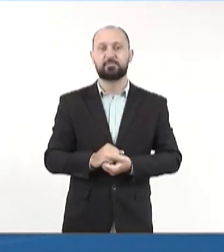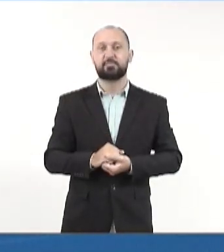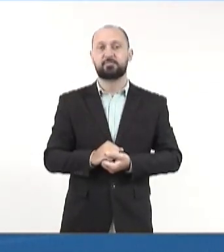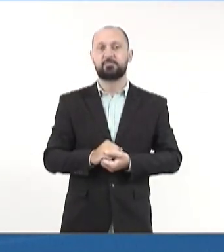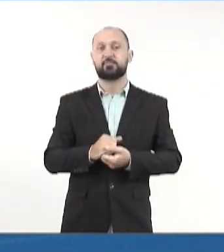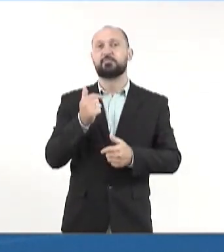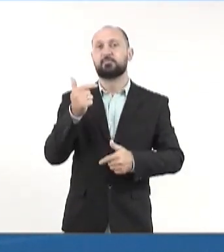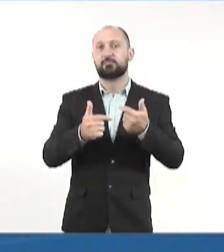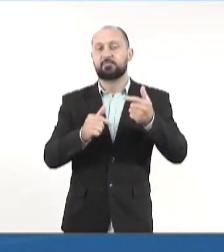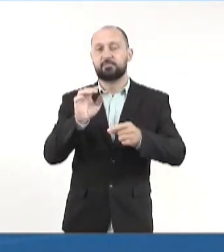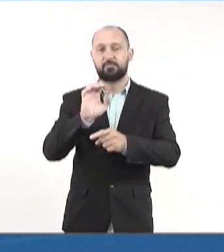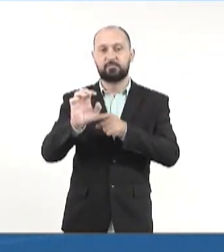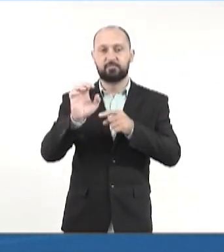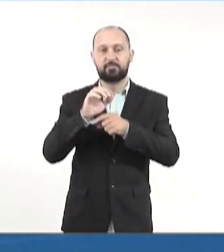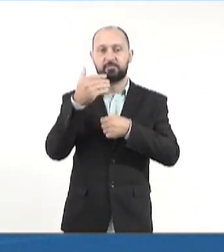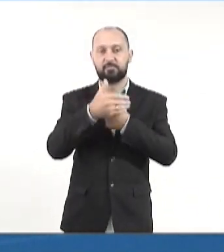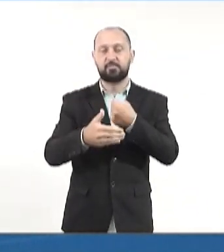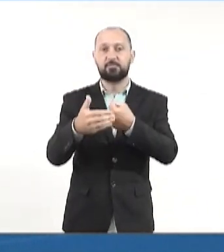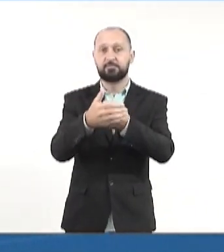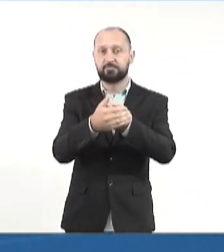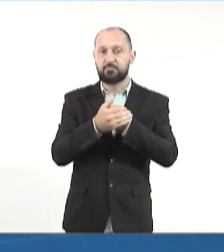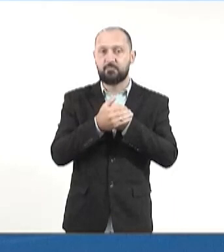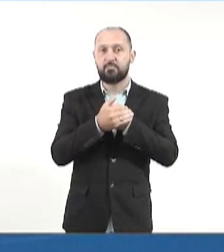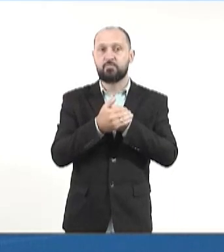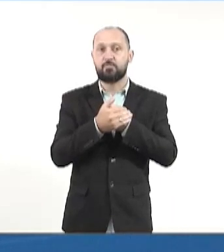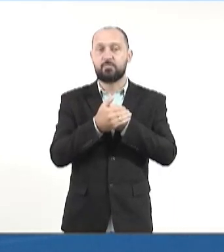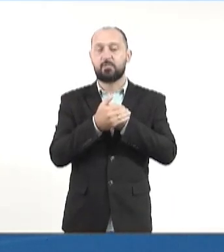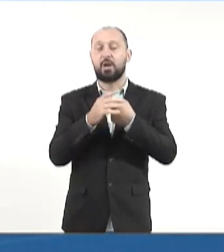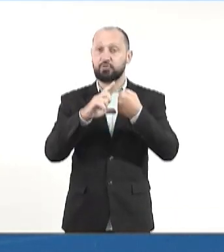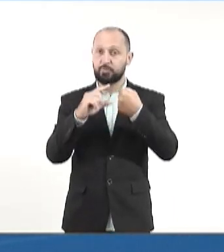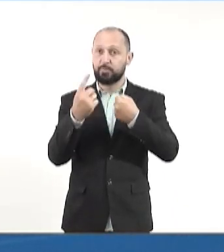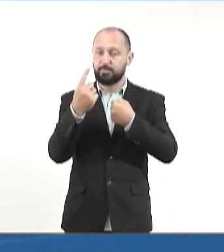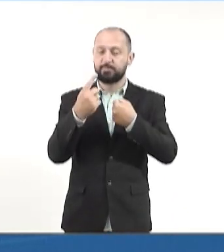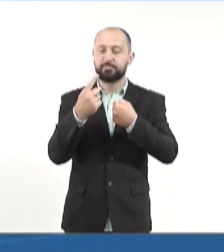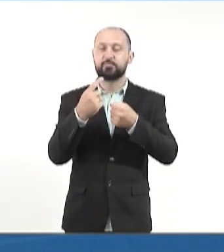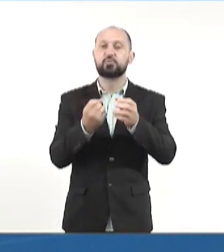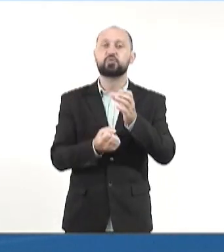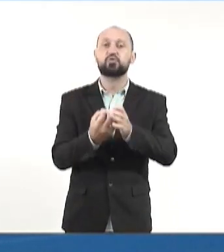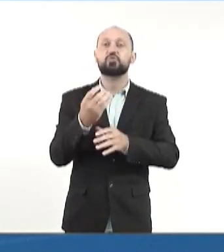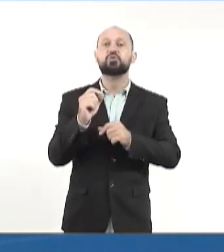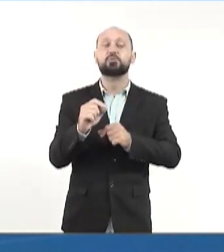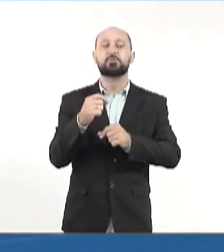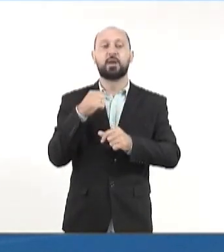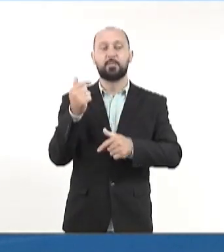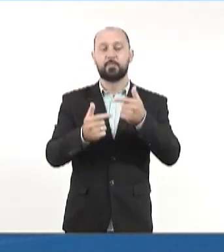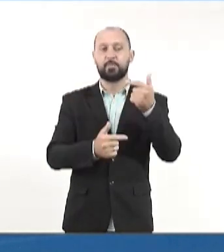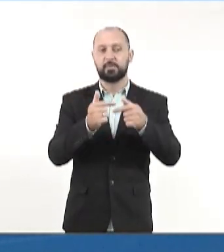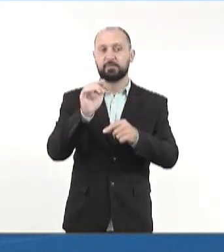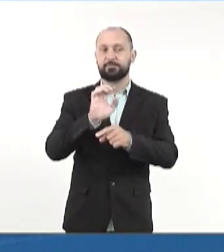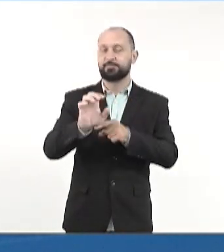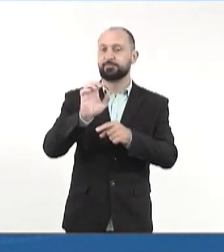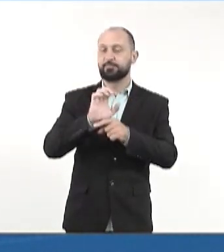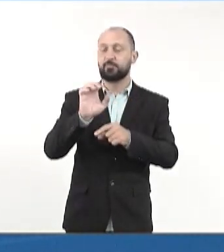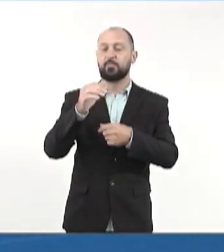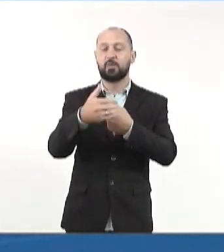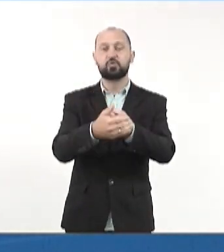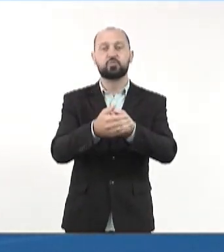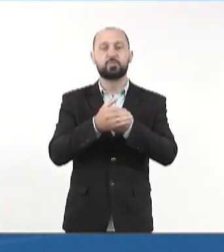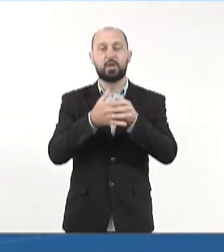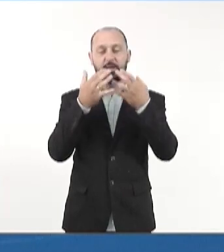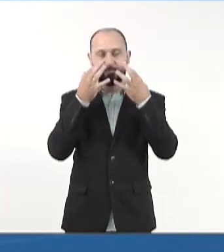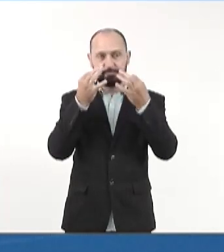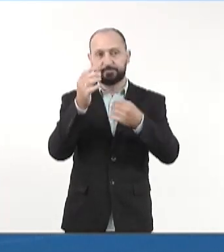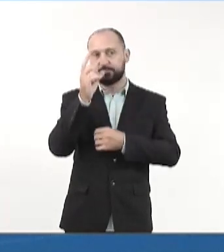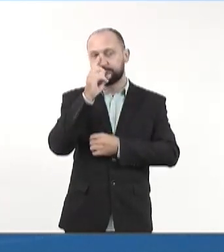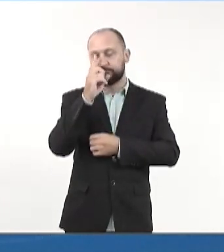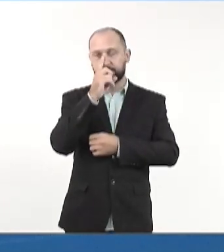A política estadual de proteção... Artigo 1º. Ficam instituídas a política estadual de proteção